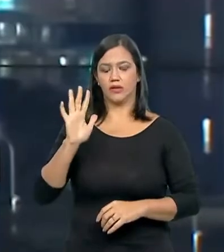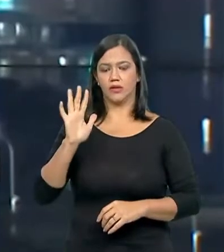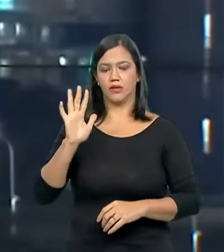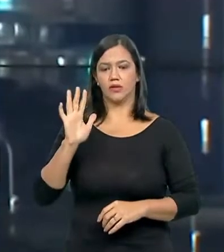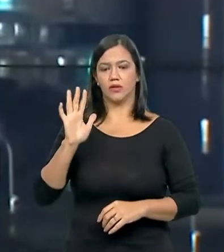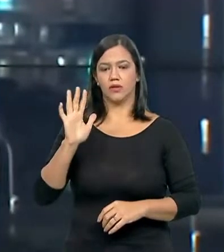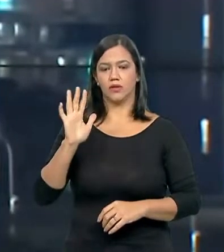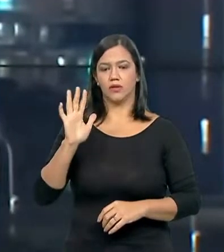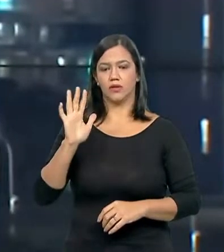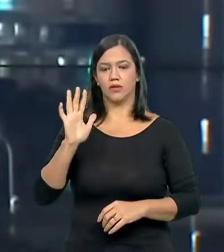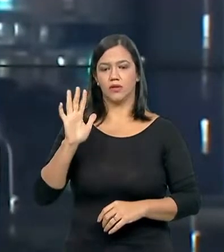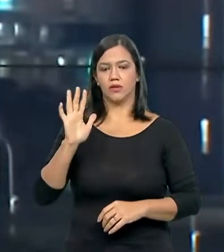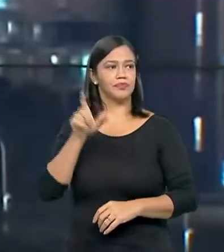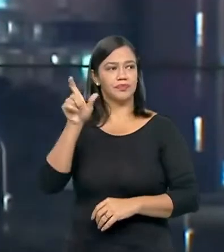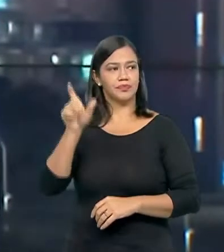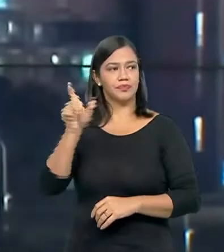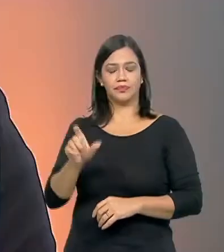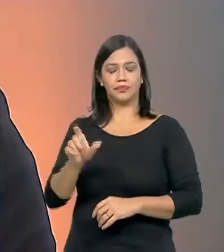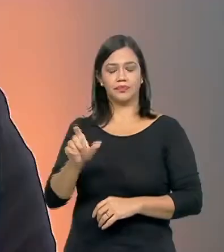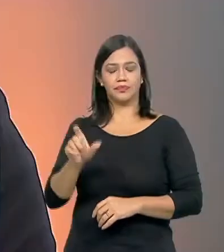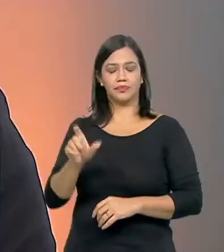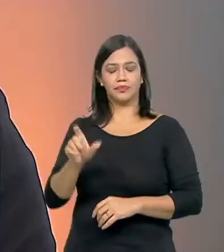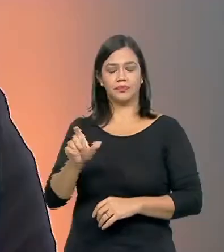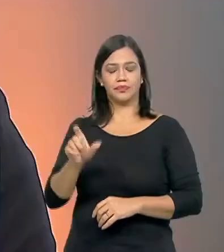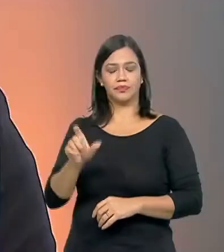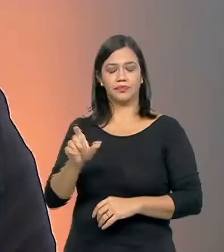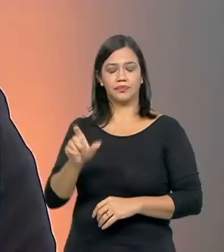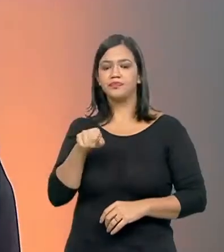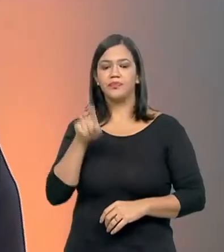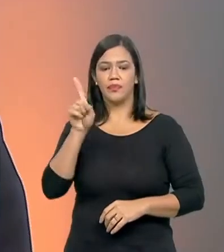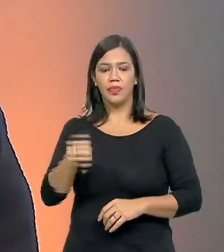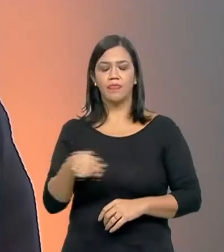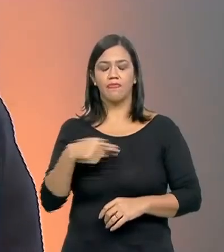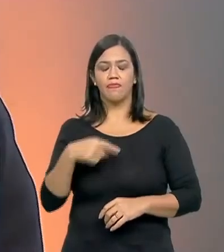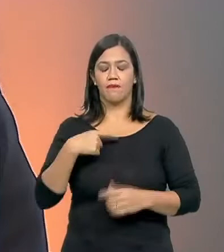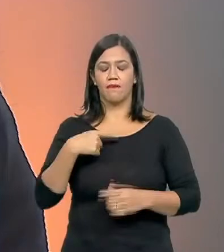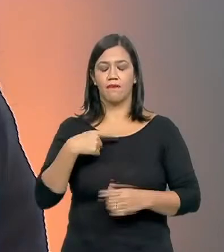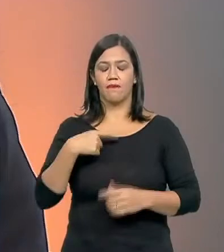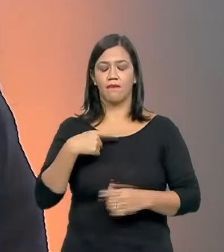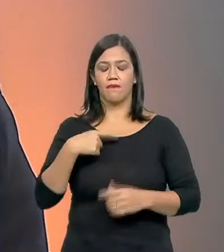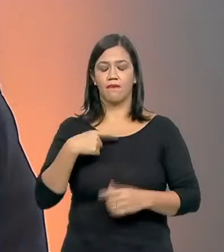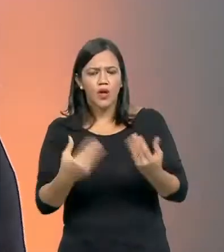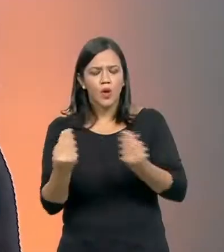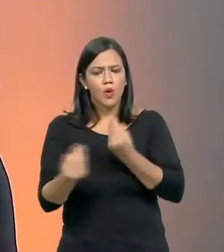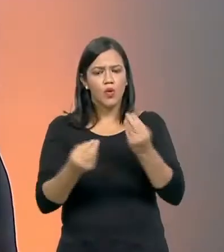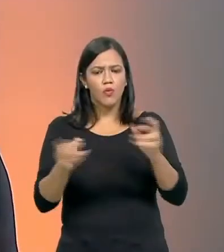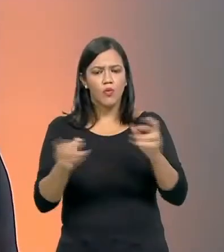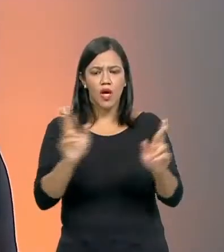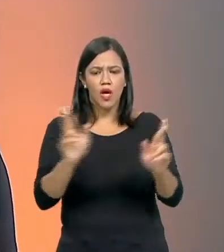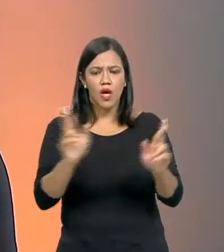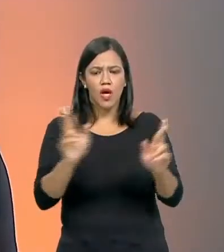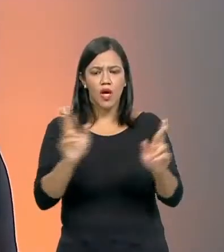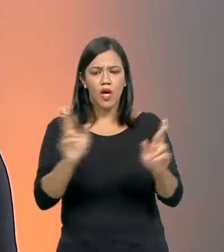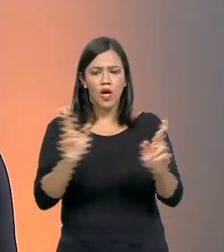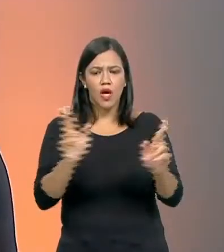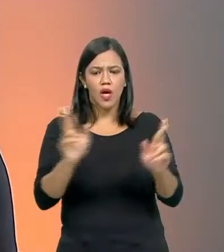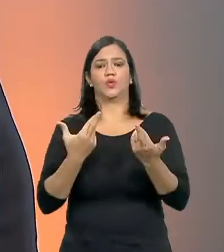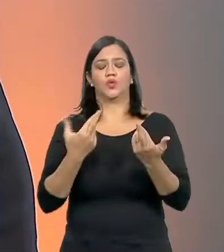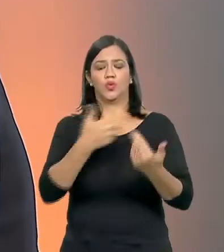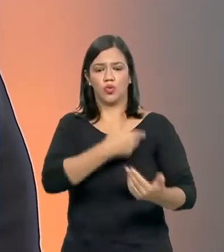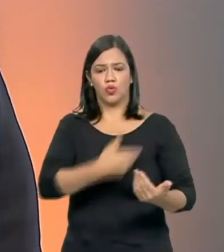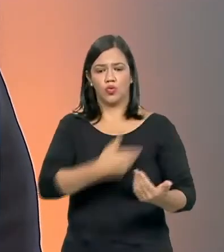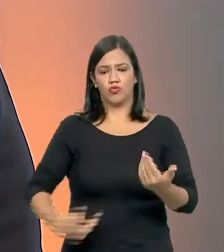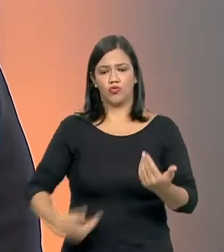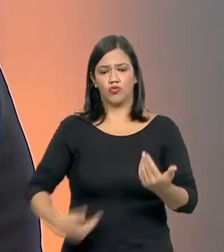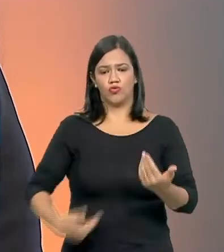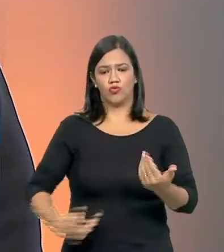Braga, agora a sua pergunta, por favor. General, eu queria falar um pouquinho da relação do governo com o Supremo Tribunal Federal. Há um